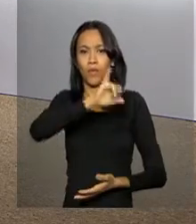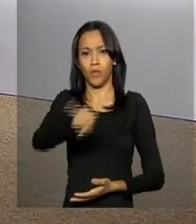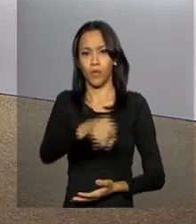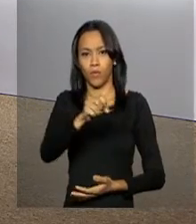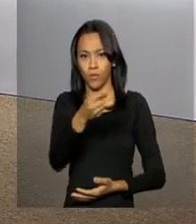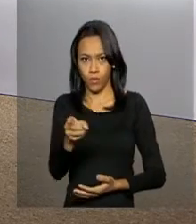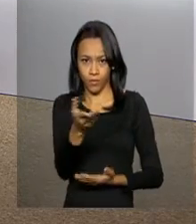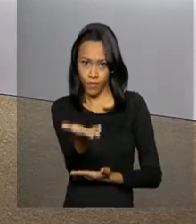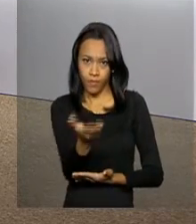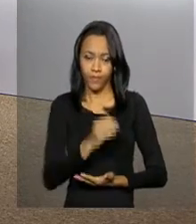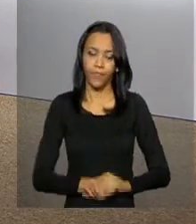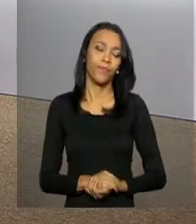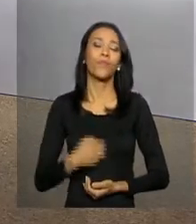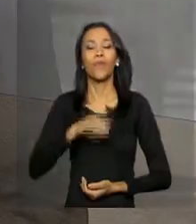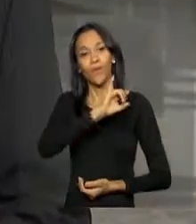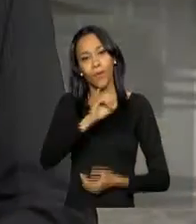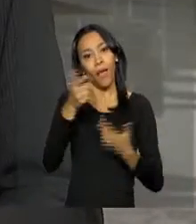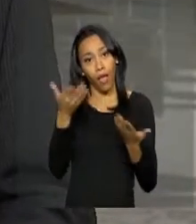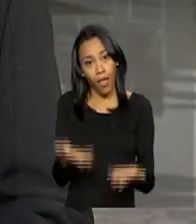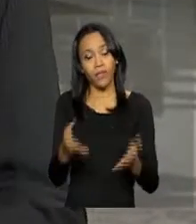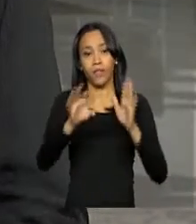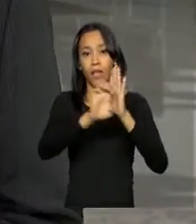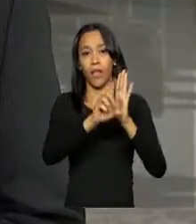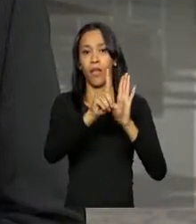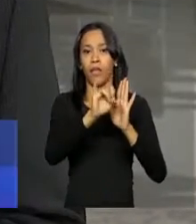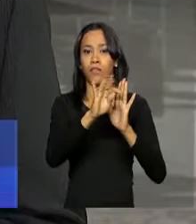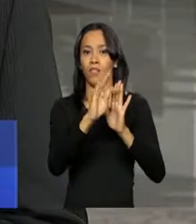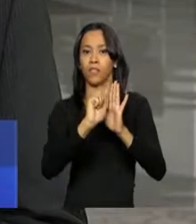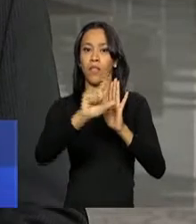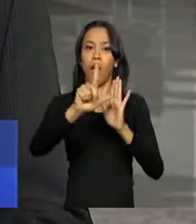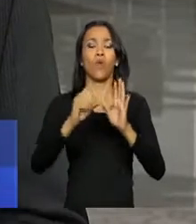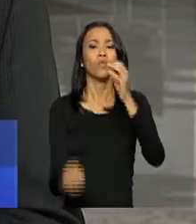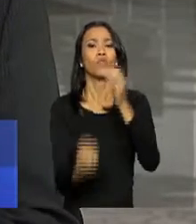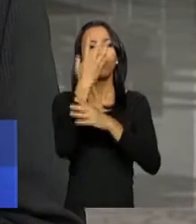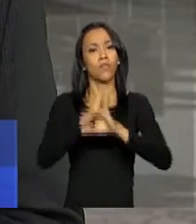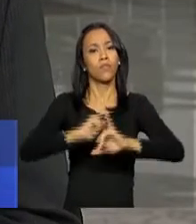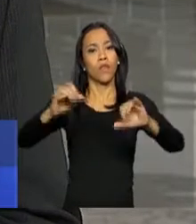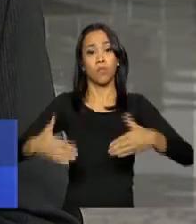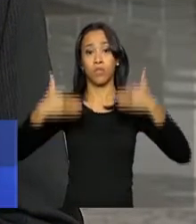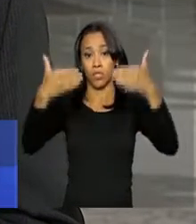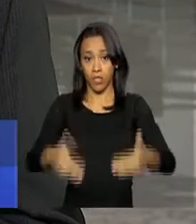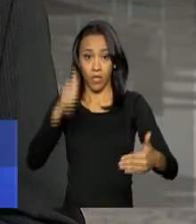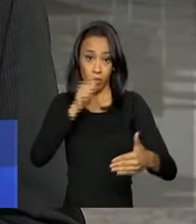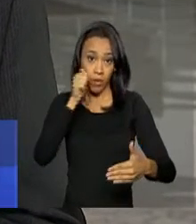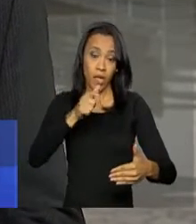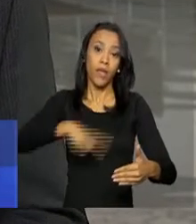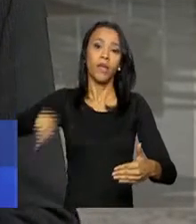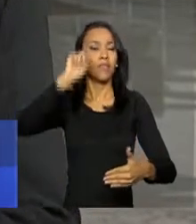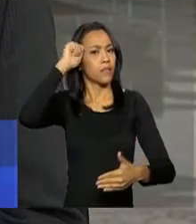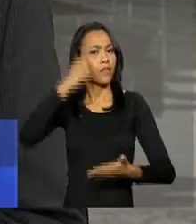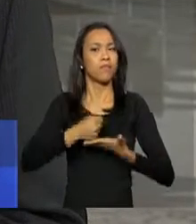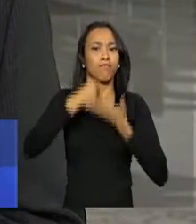Oi, João Pedro. Oi, Daniel. Bom, esse edital foi lançado pelo Ministério das Mulheres, da Igualdade Racial e dos Direitos